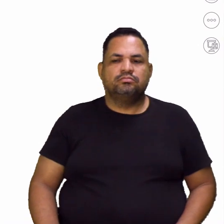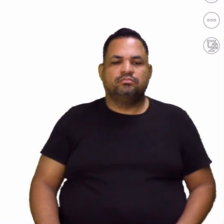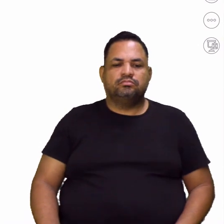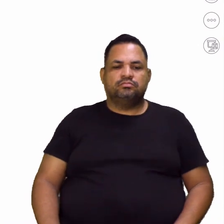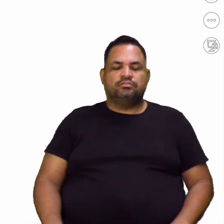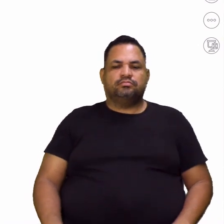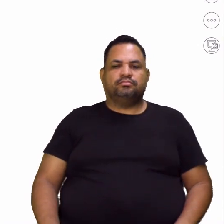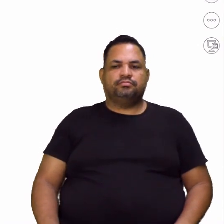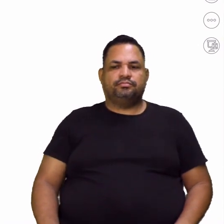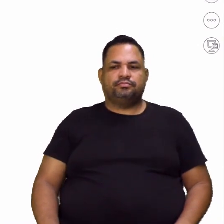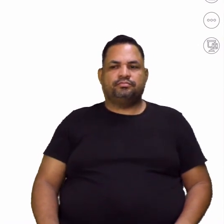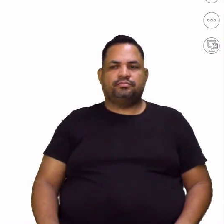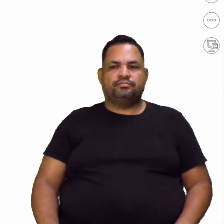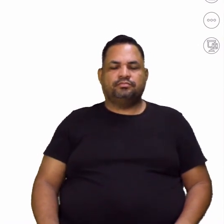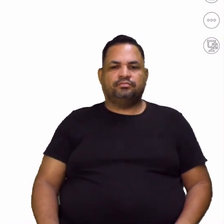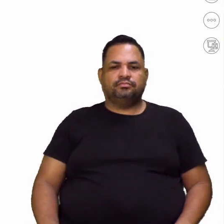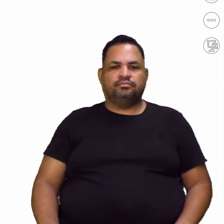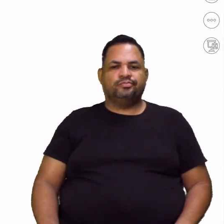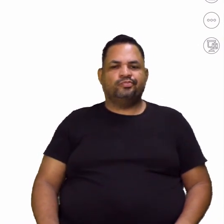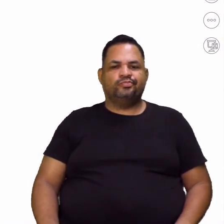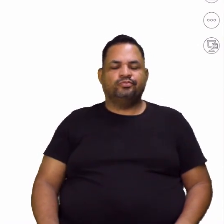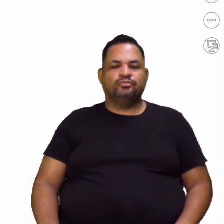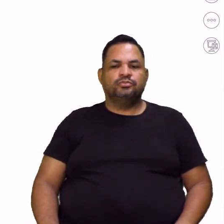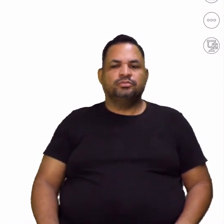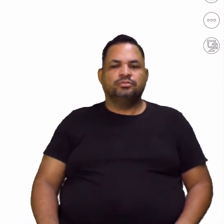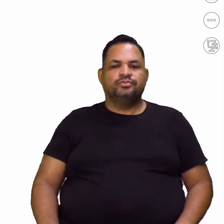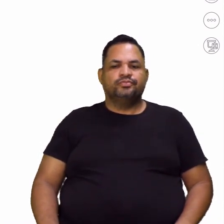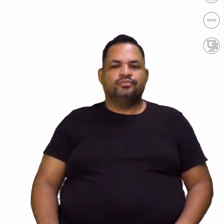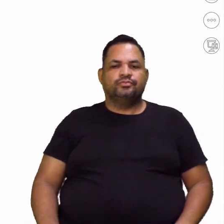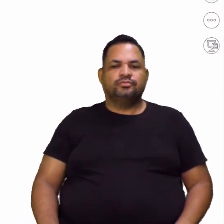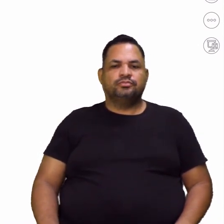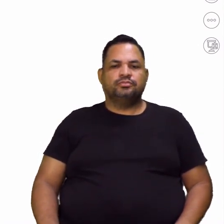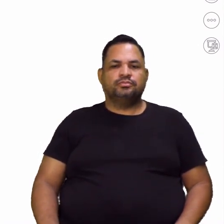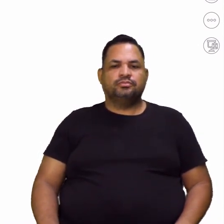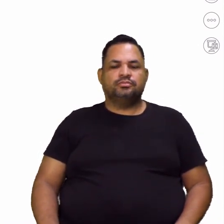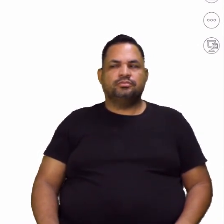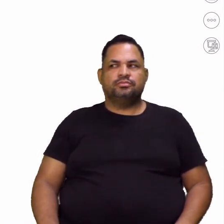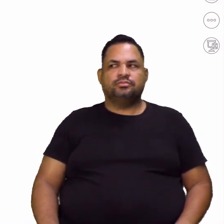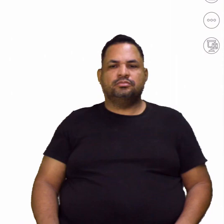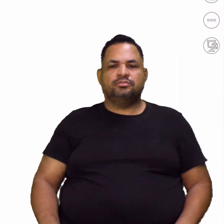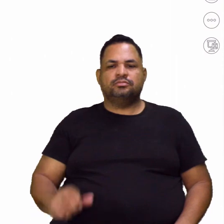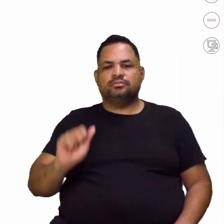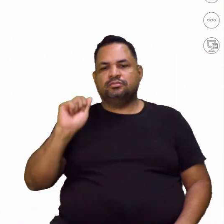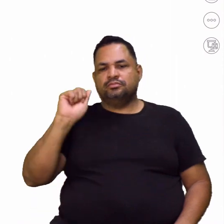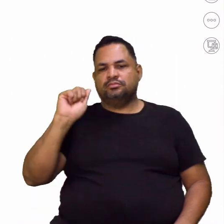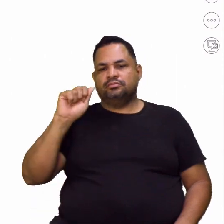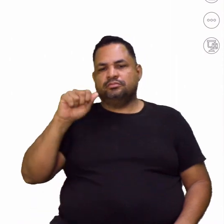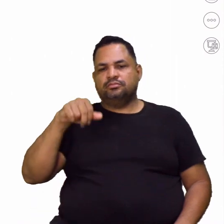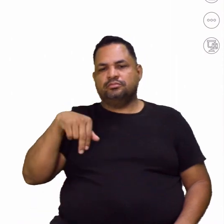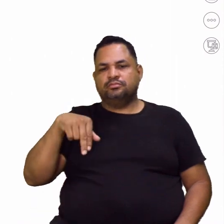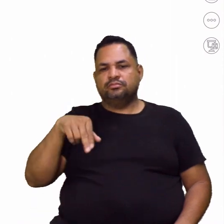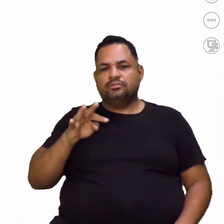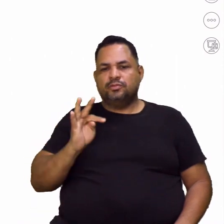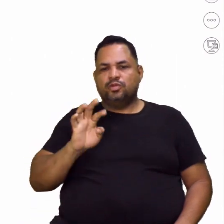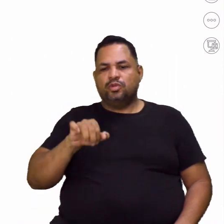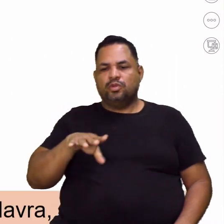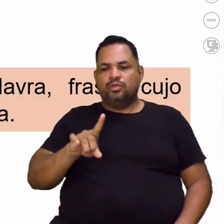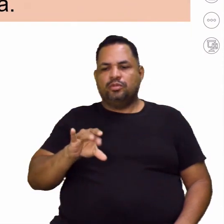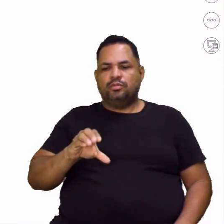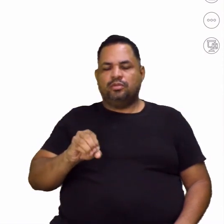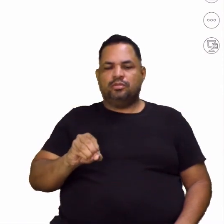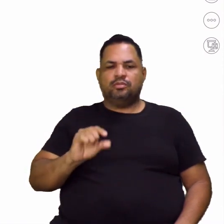Tá aqui. Beleza? Agora, chamando aqui o antônimo. É,